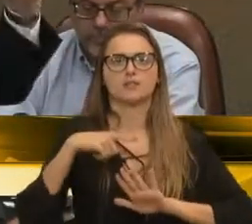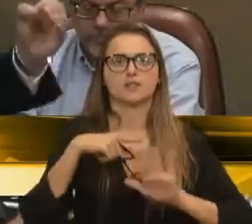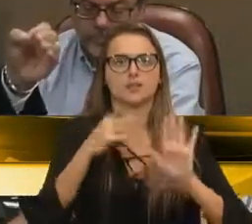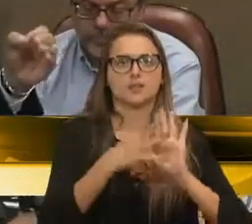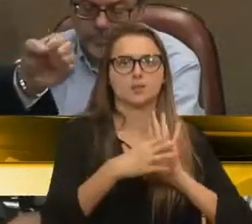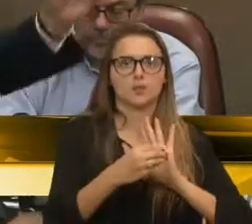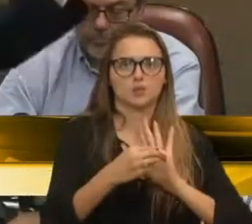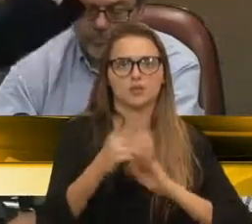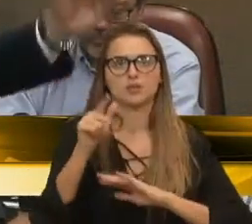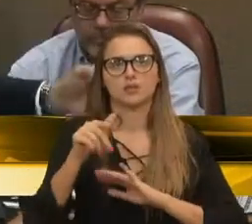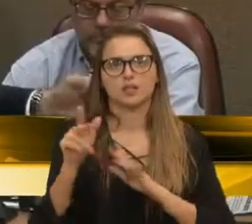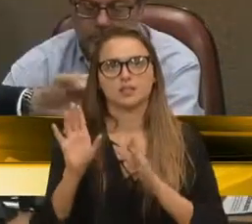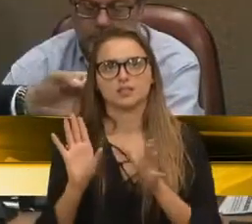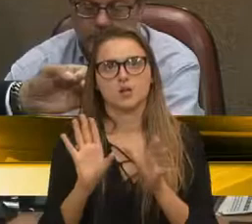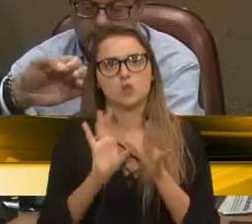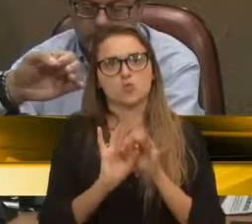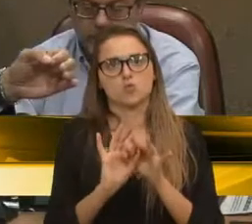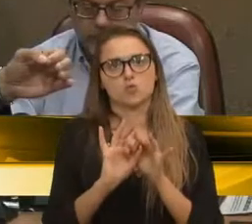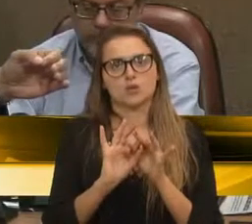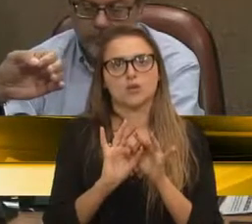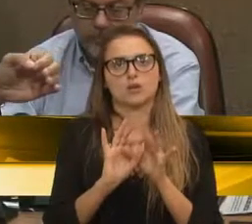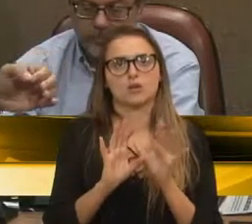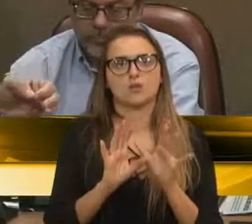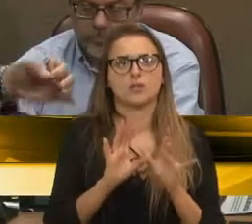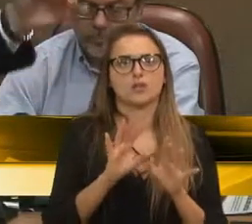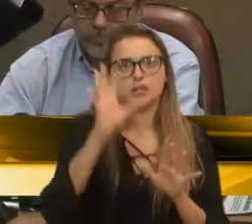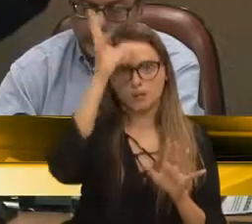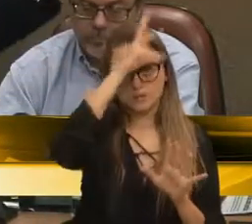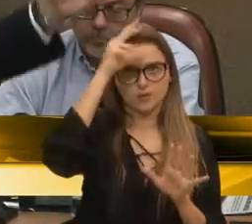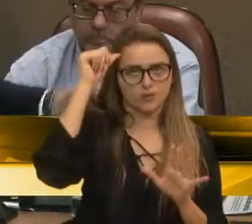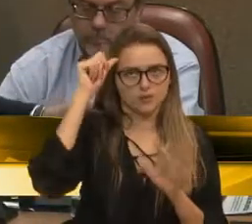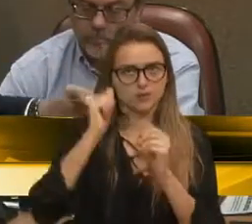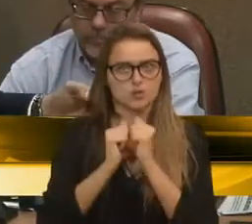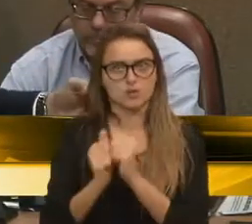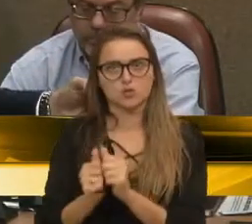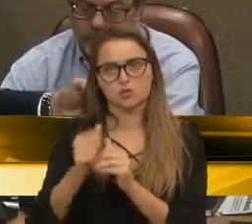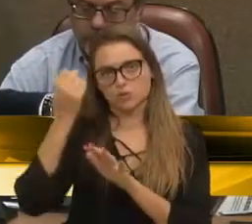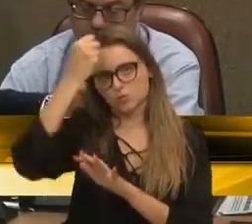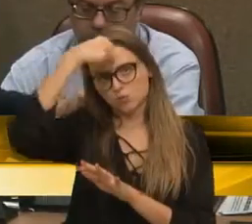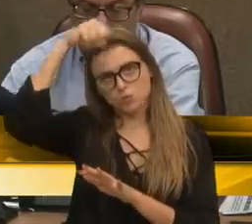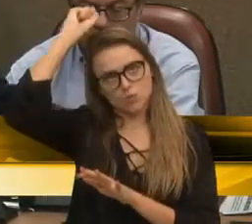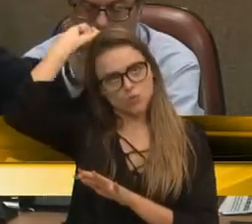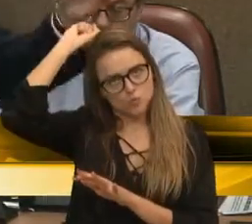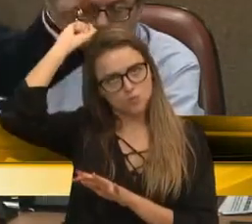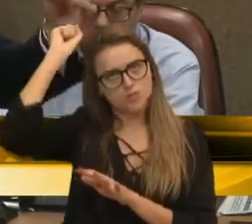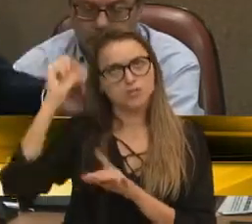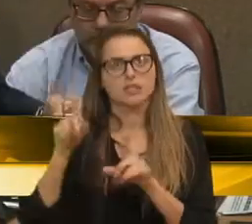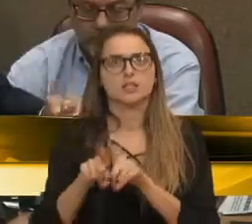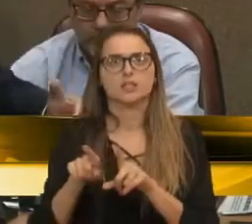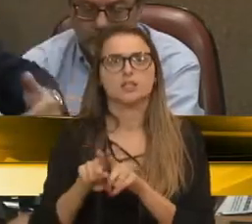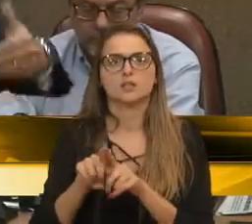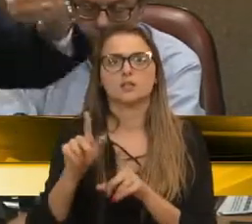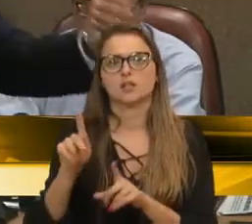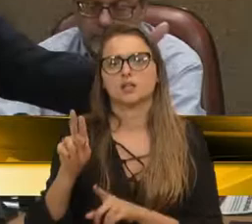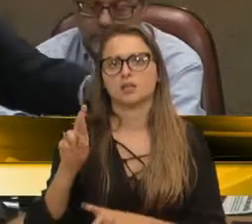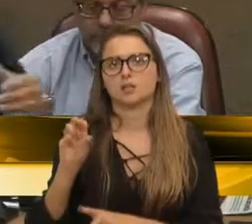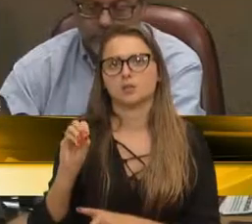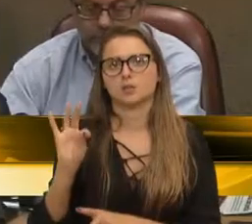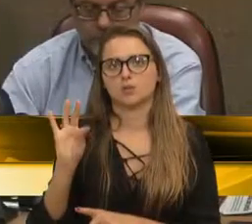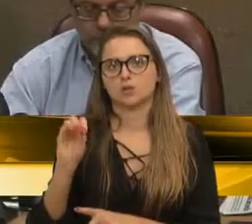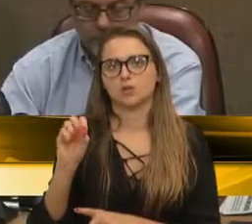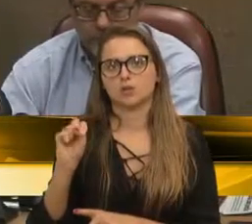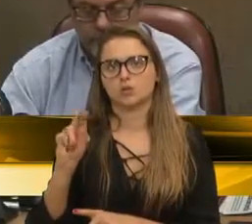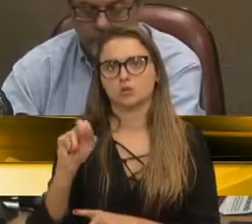Então, essa parceria da Câmara Municipal, enquanto Poder Público, da Universidade, enquanto parceira, e da Proto-Sul, que doou